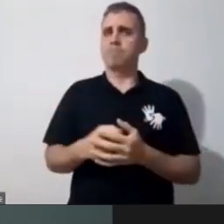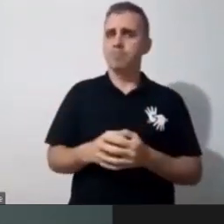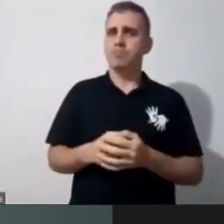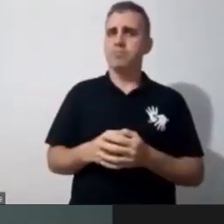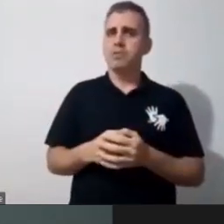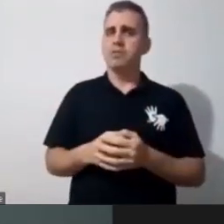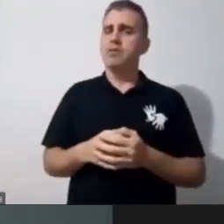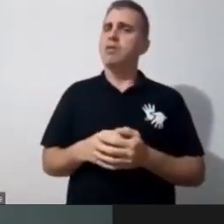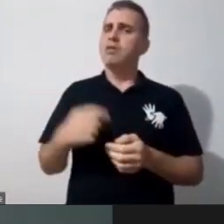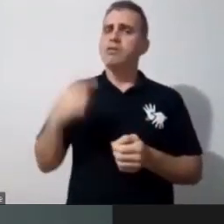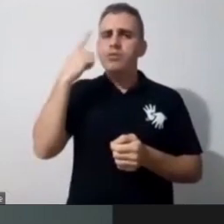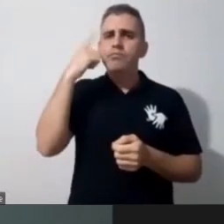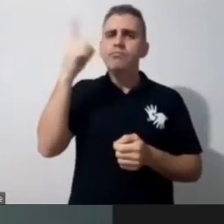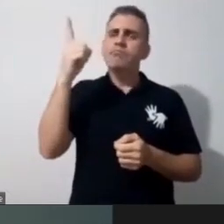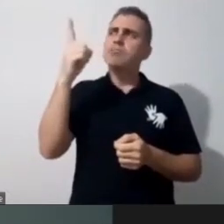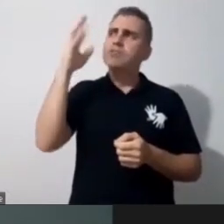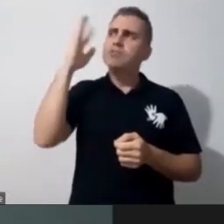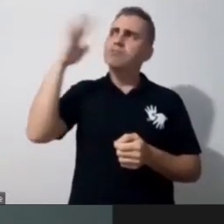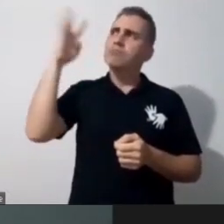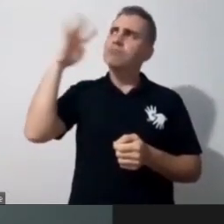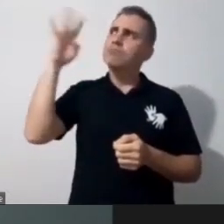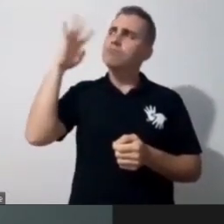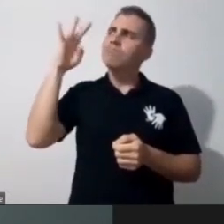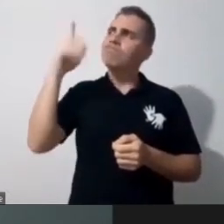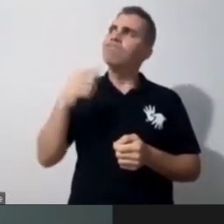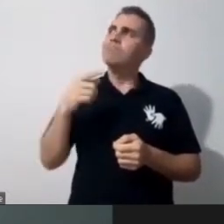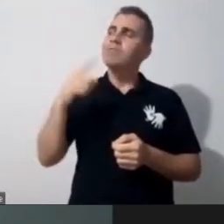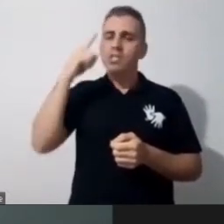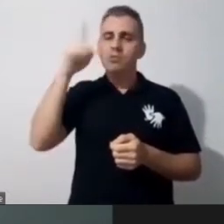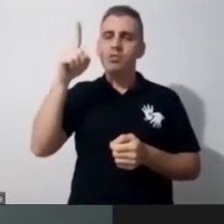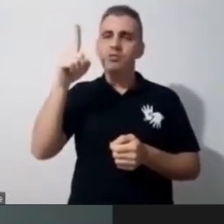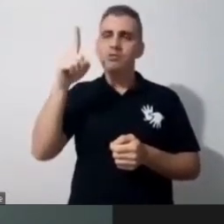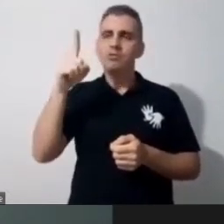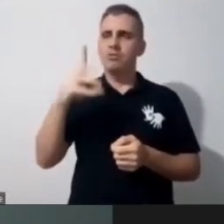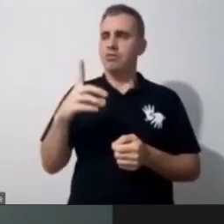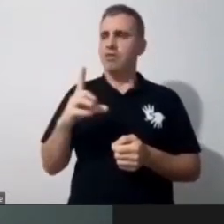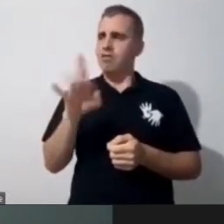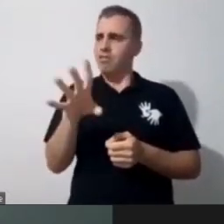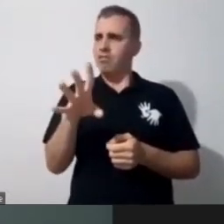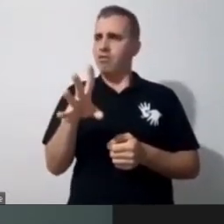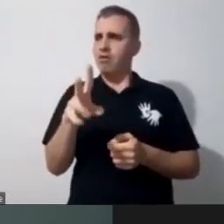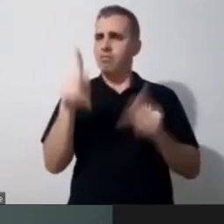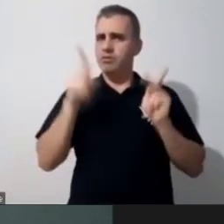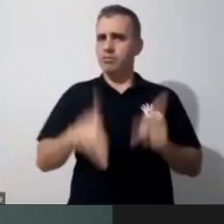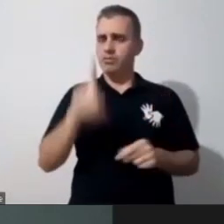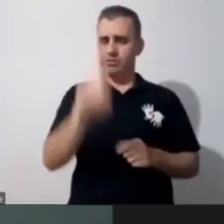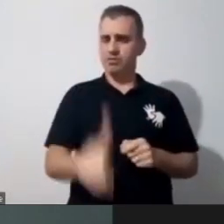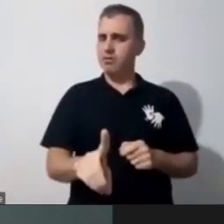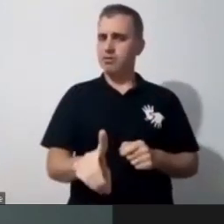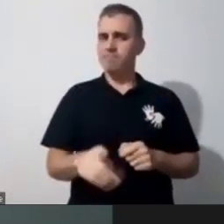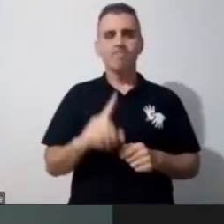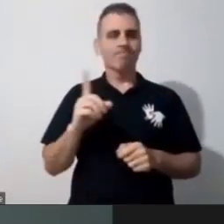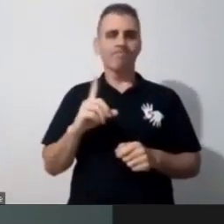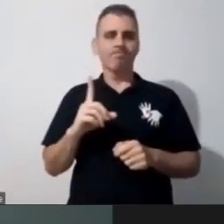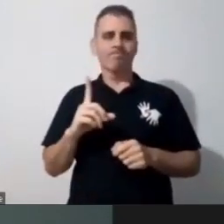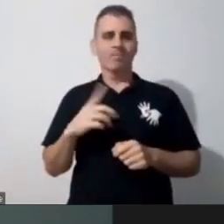que a gente repensou só pro aluno de inclusão? Só pra aquele aluno que tem algum diagnóstico? Não, a gente teve que repensar todos